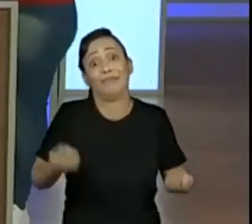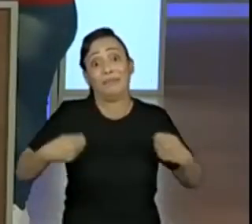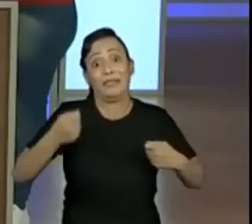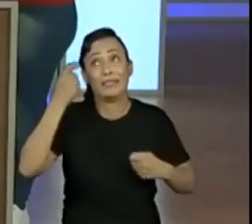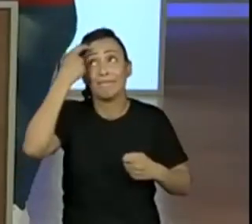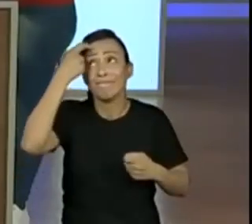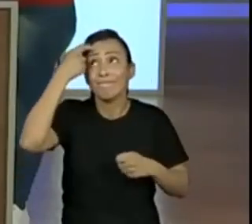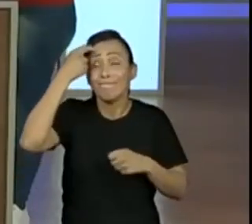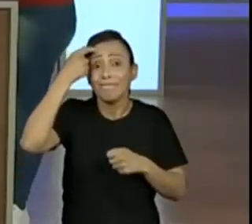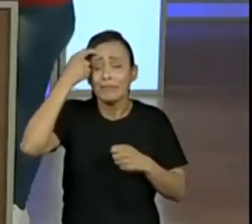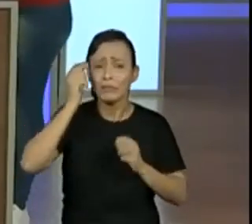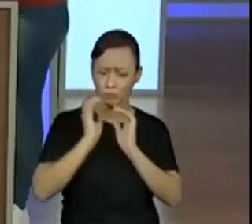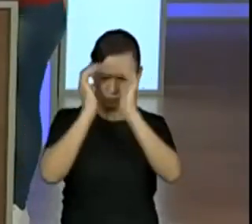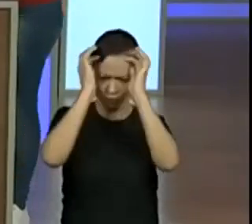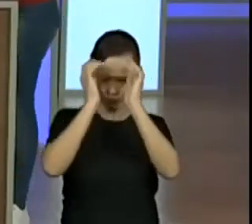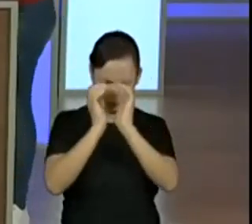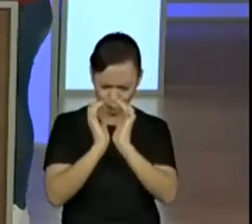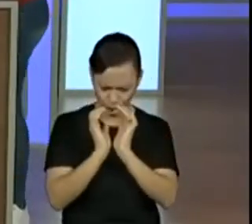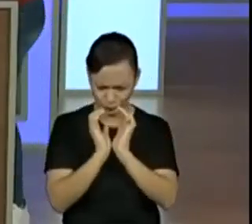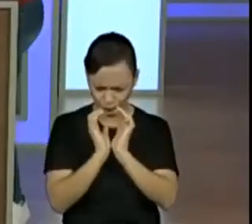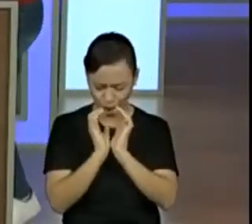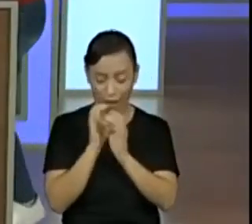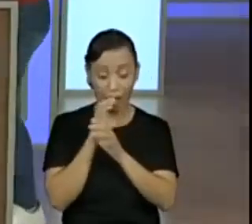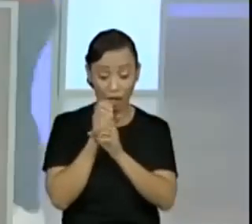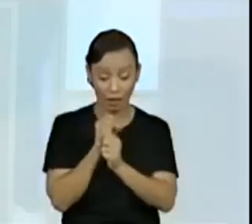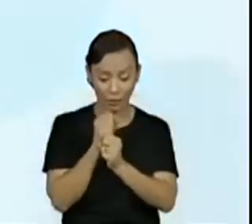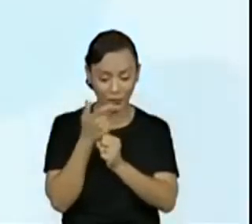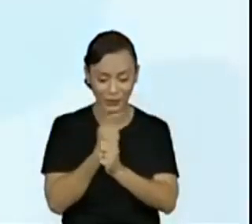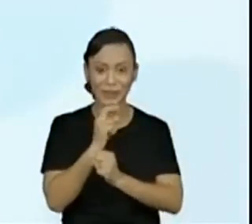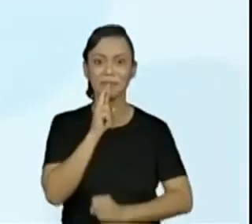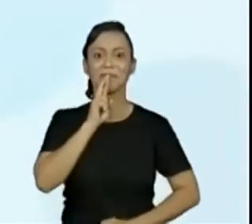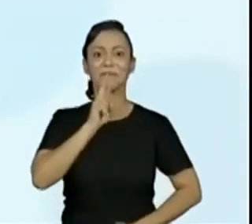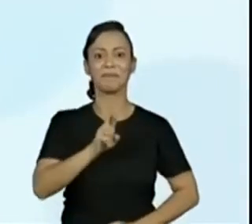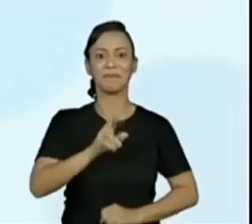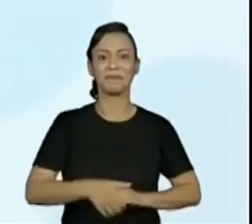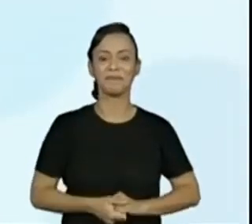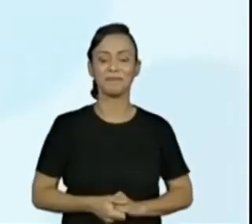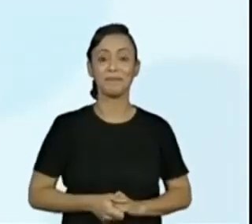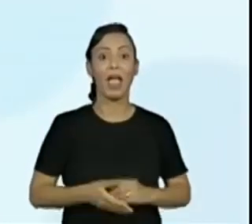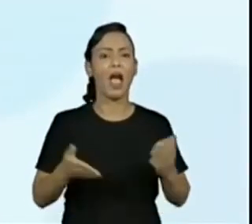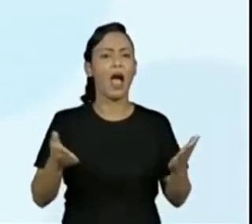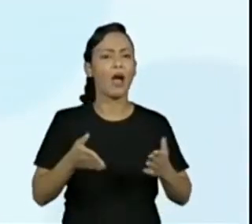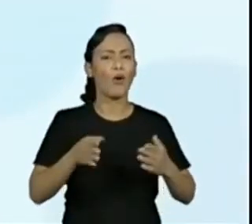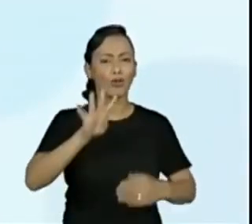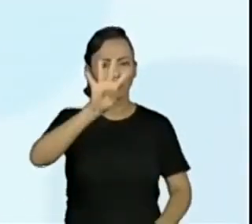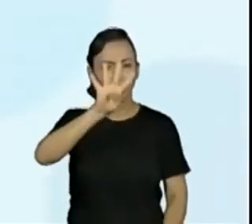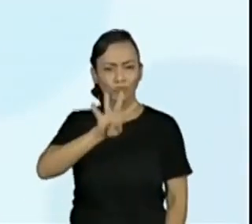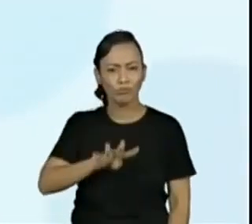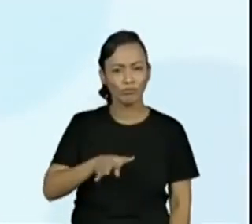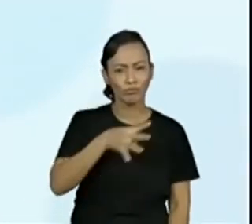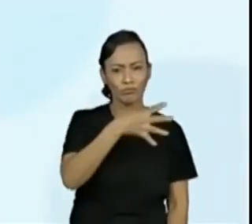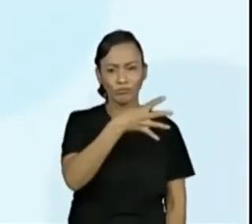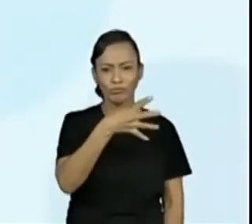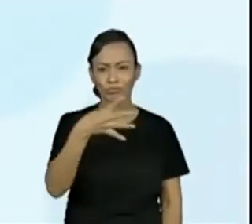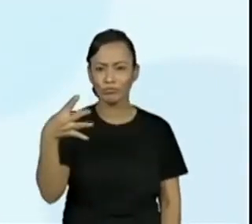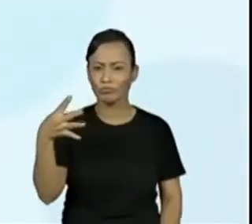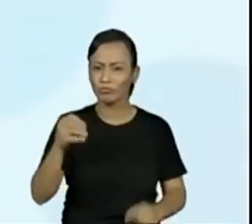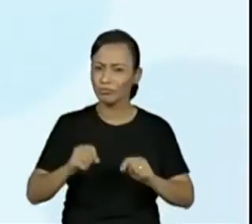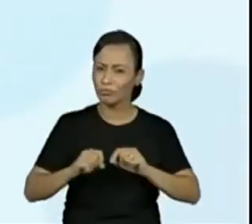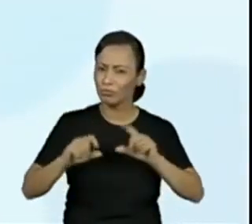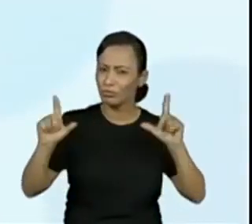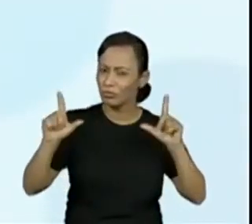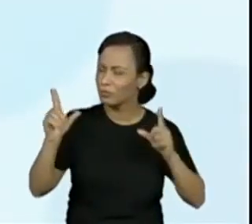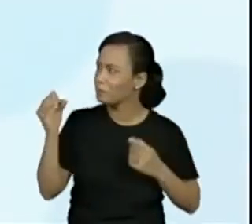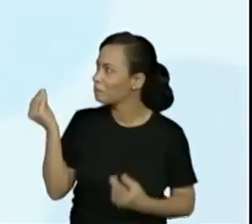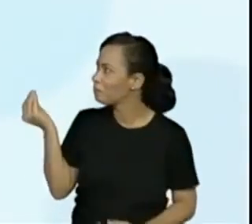Olhando para o quadro. E agora? Como que a gente faria isso no quadro? E aí, criançada, dá para ajudar, hein?